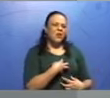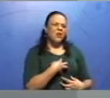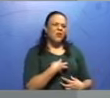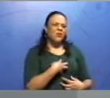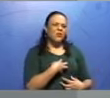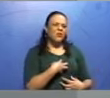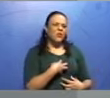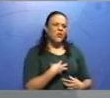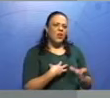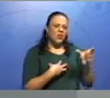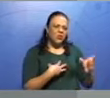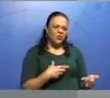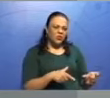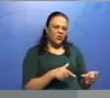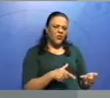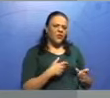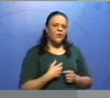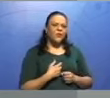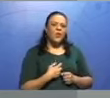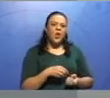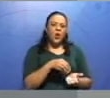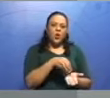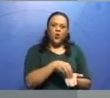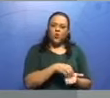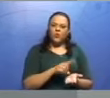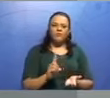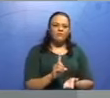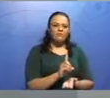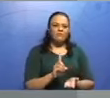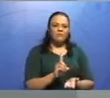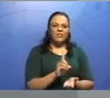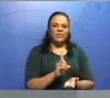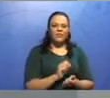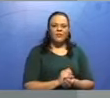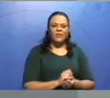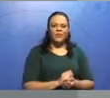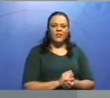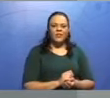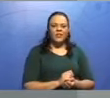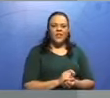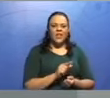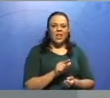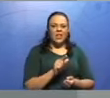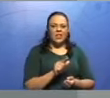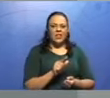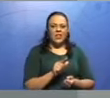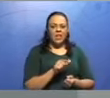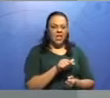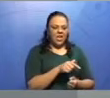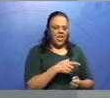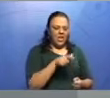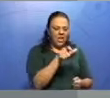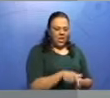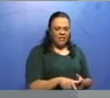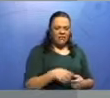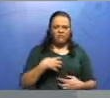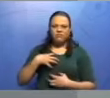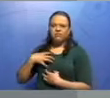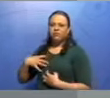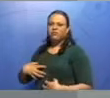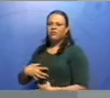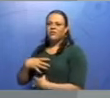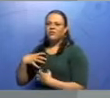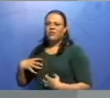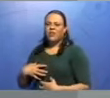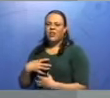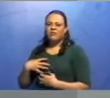do ele, que é o sujeito. Portanto, o núcleo não vai ser, ó, ele chateado. O anda, eu posso até tirar da